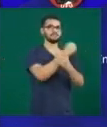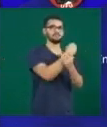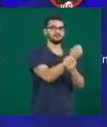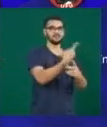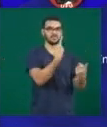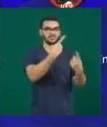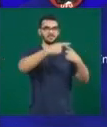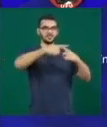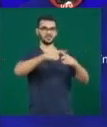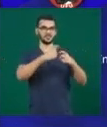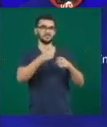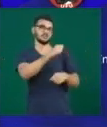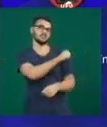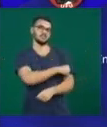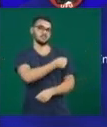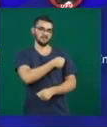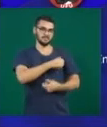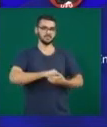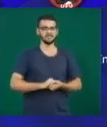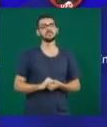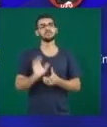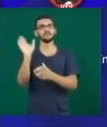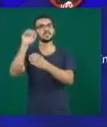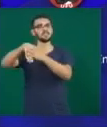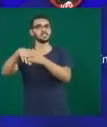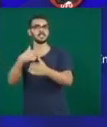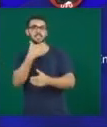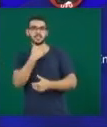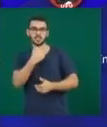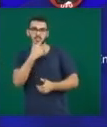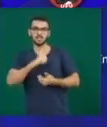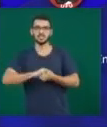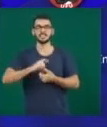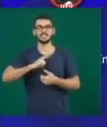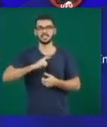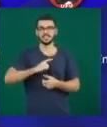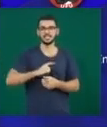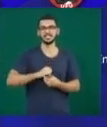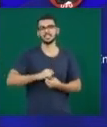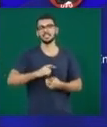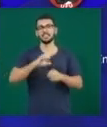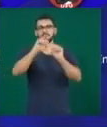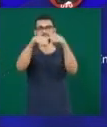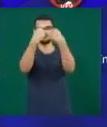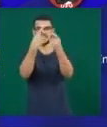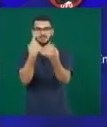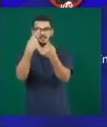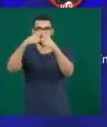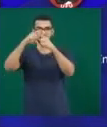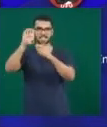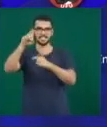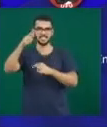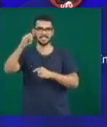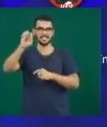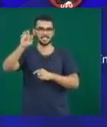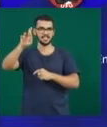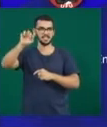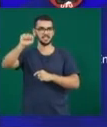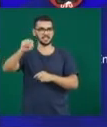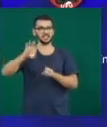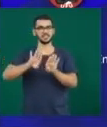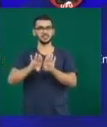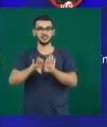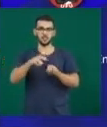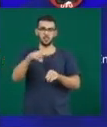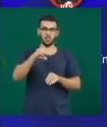contra a Enfermagem. No basquete masculino, os jogos são entre a Atlética Educa contra Exatas e a Moca contra